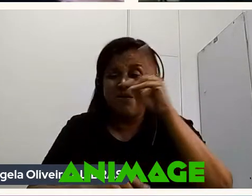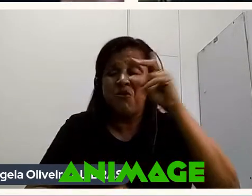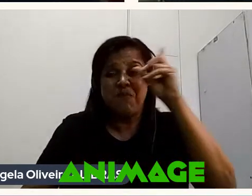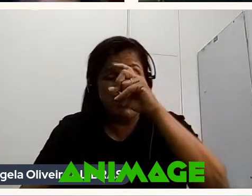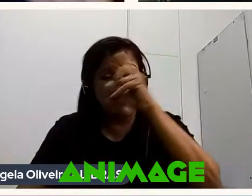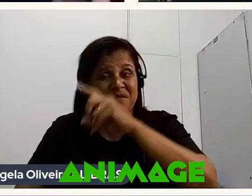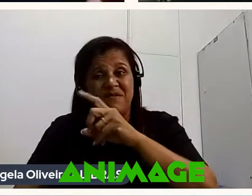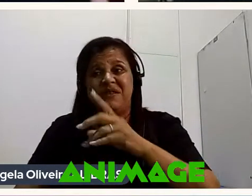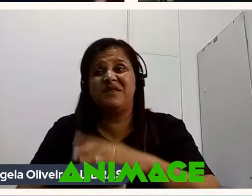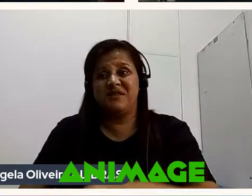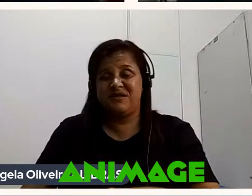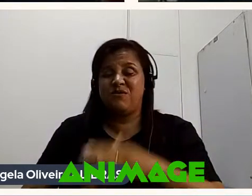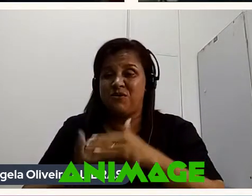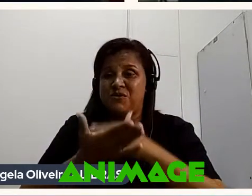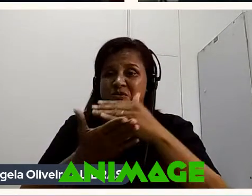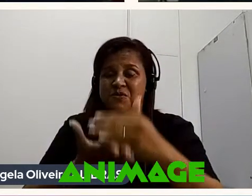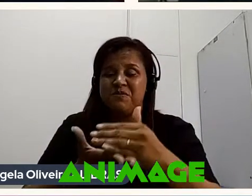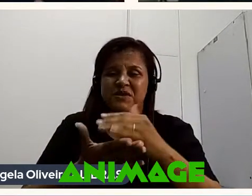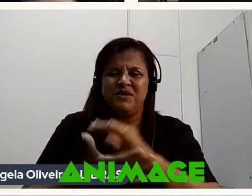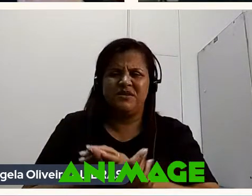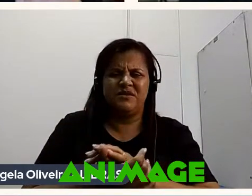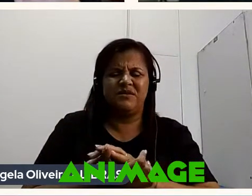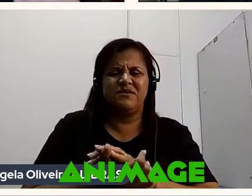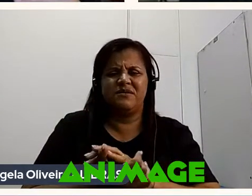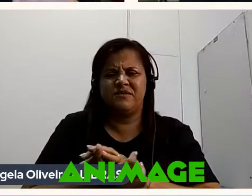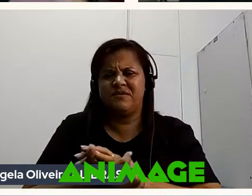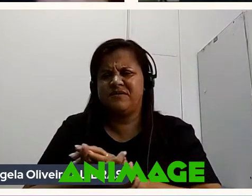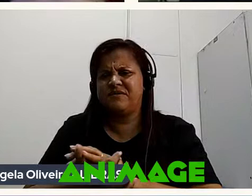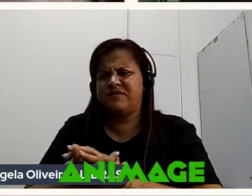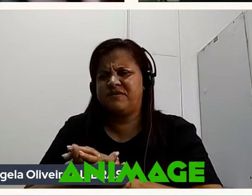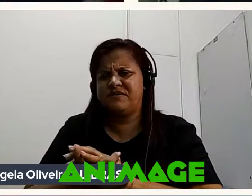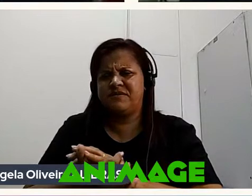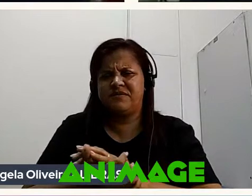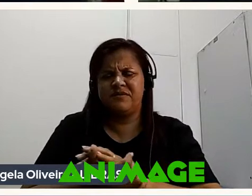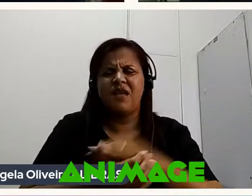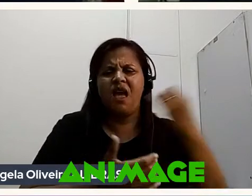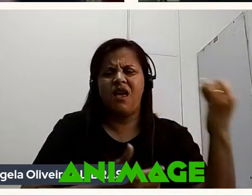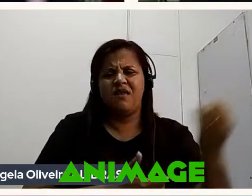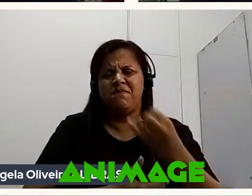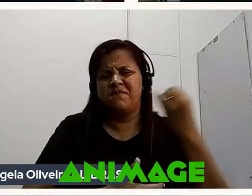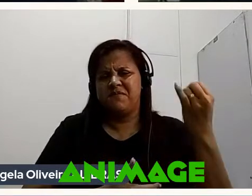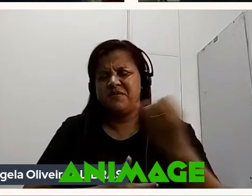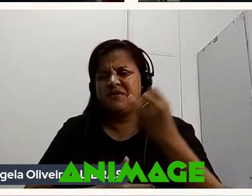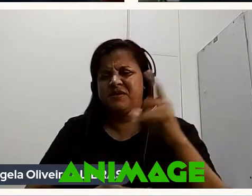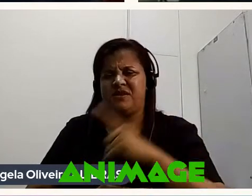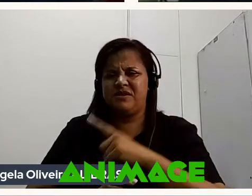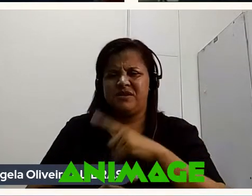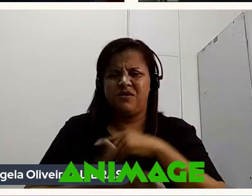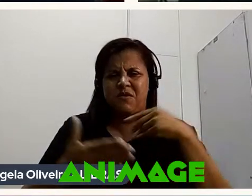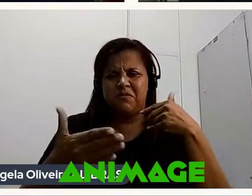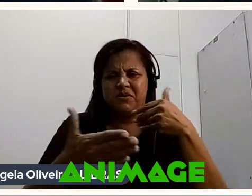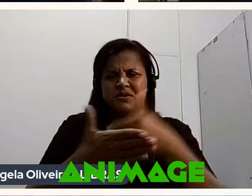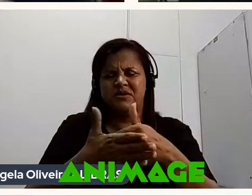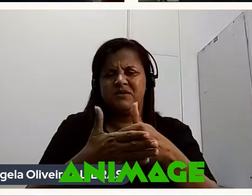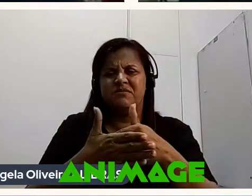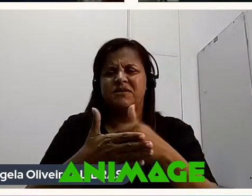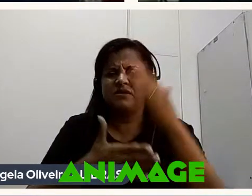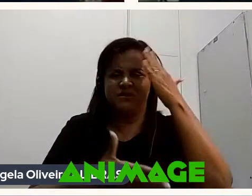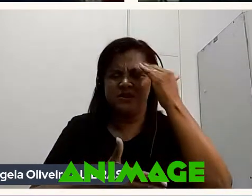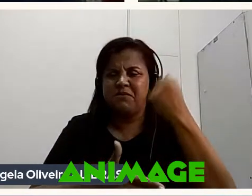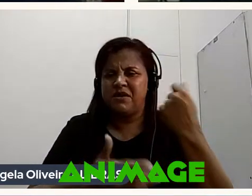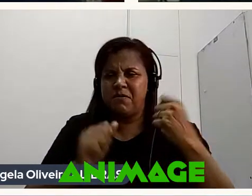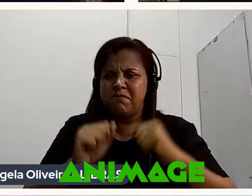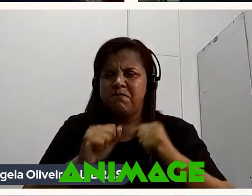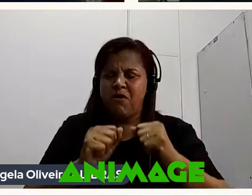Quando eu comecei Como Era importante Ter Uma aproximação E saber Que a gente pode